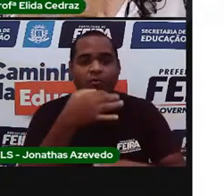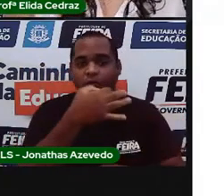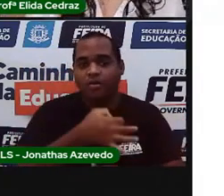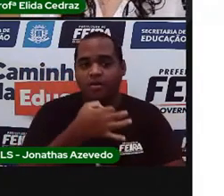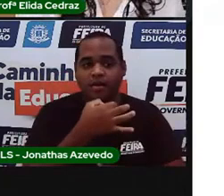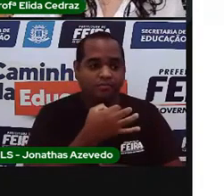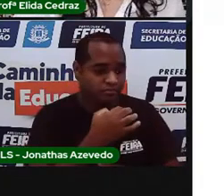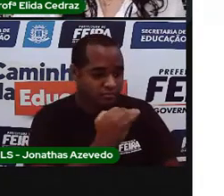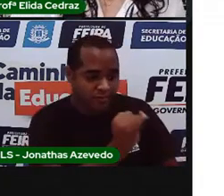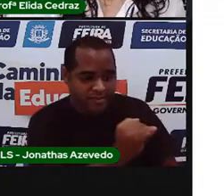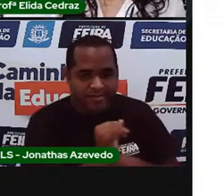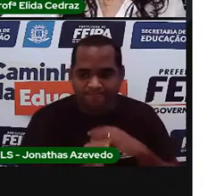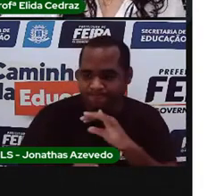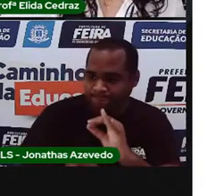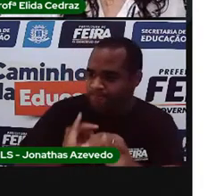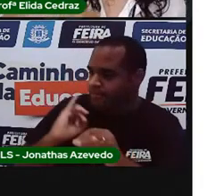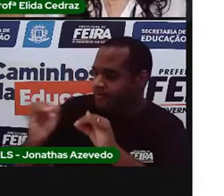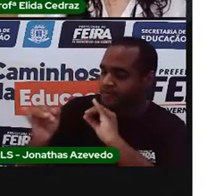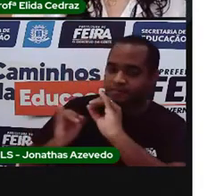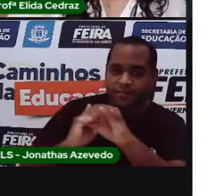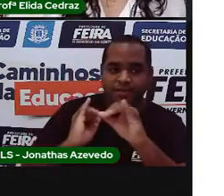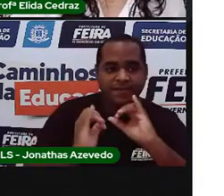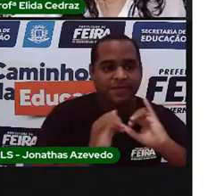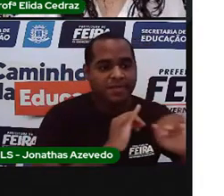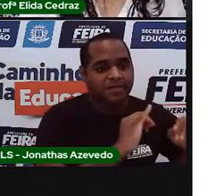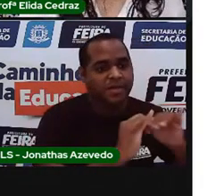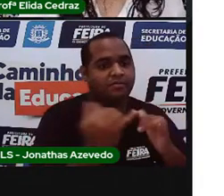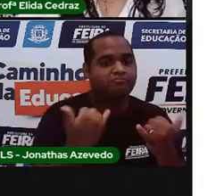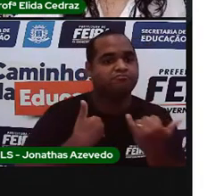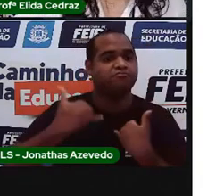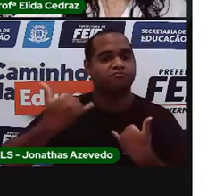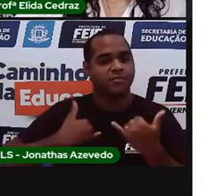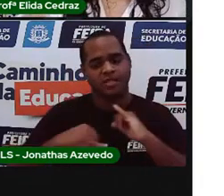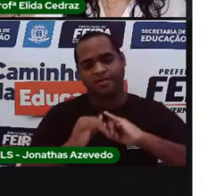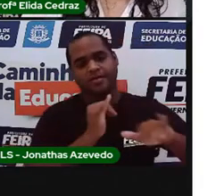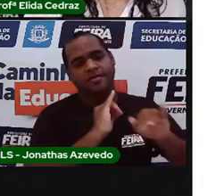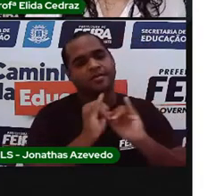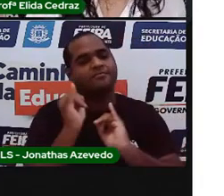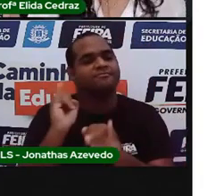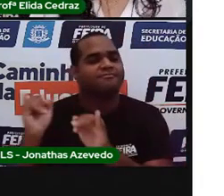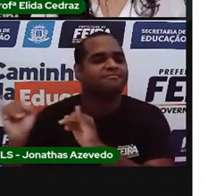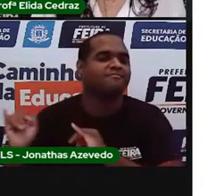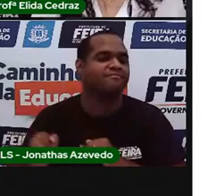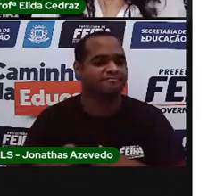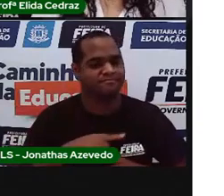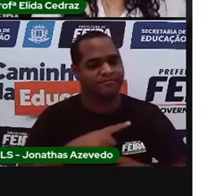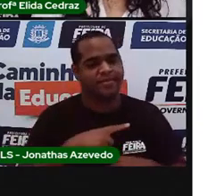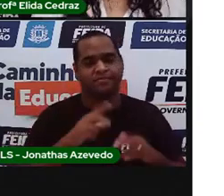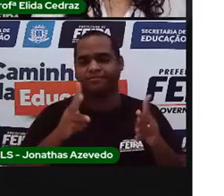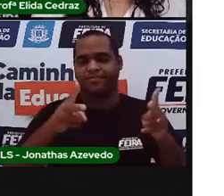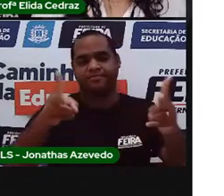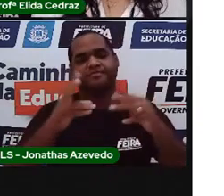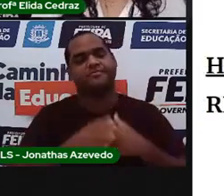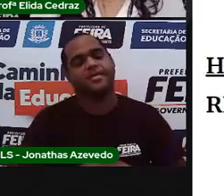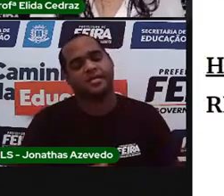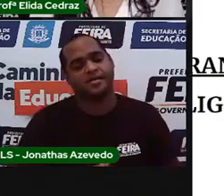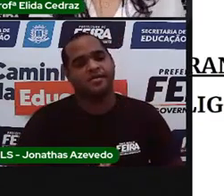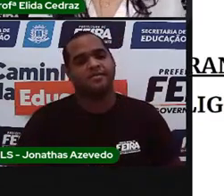As pessoas foram passando e repassando e repassando e permanecem.